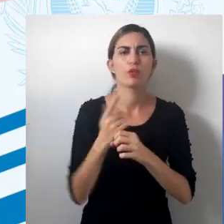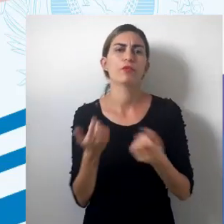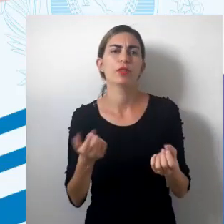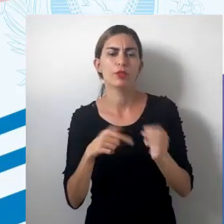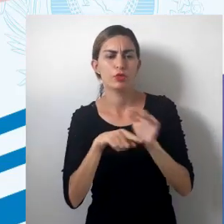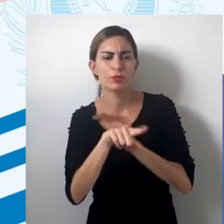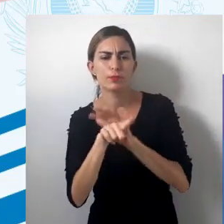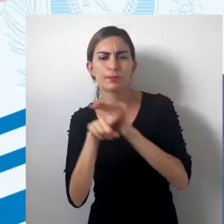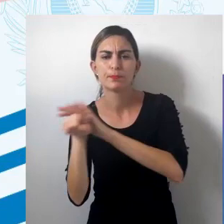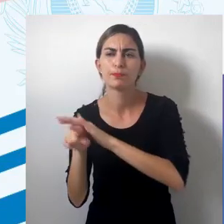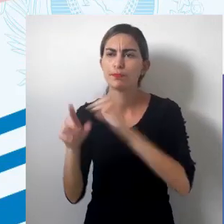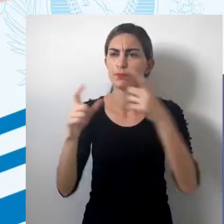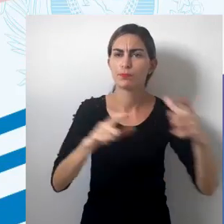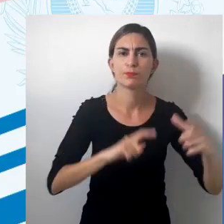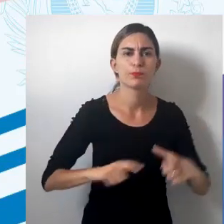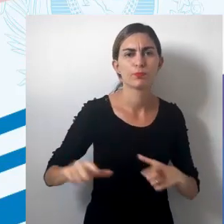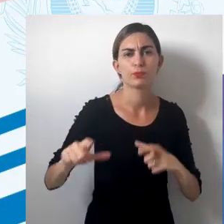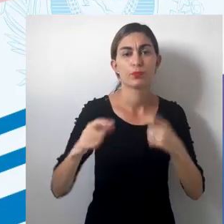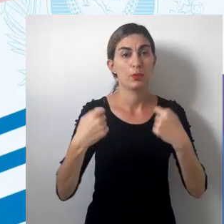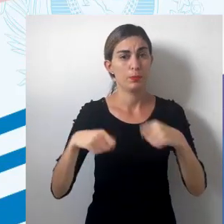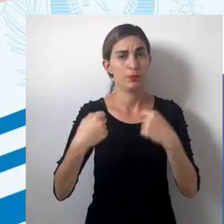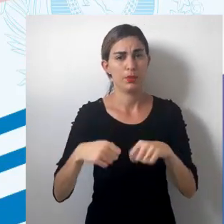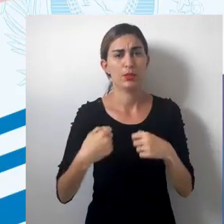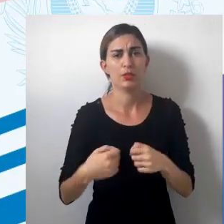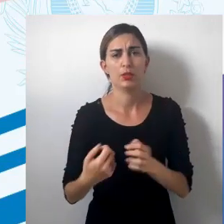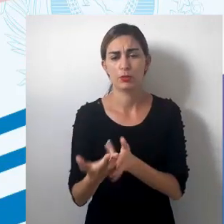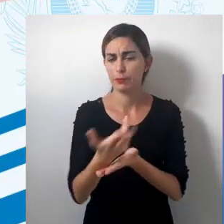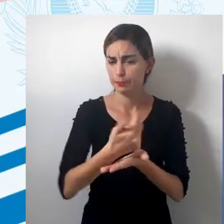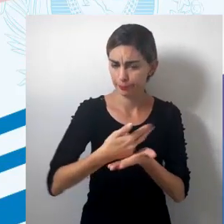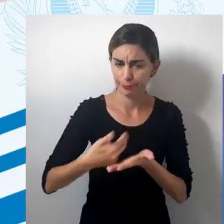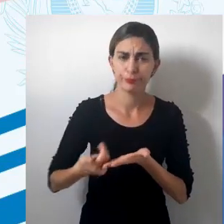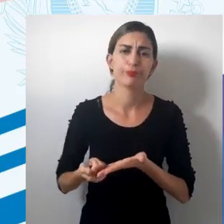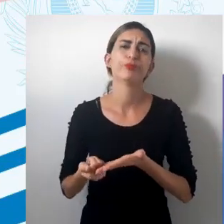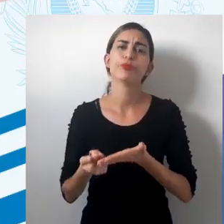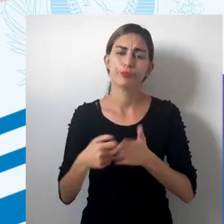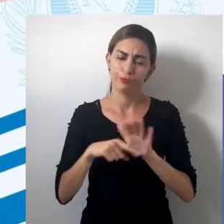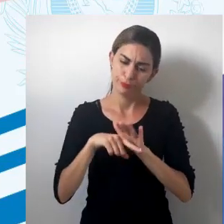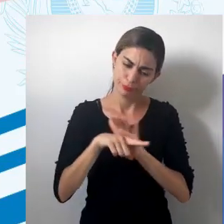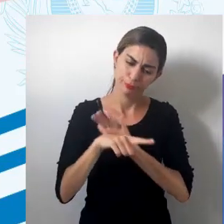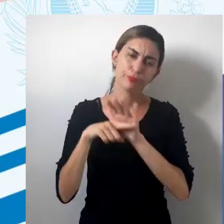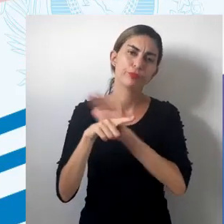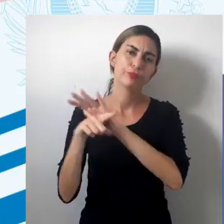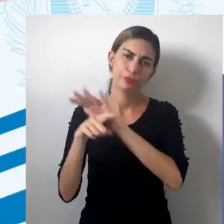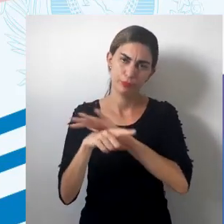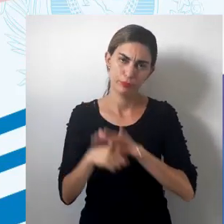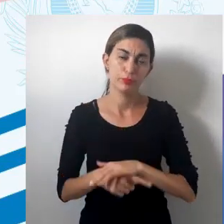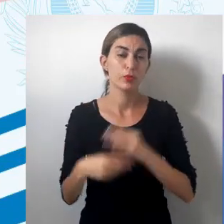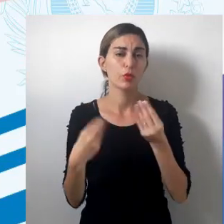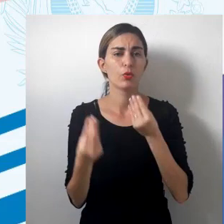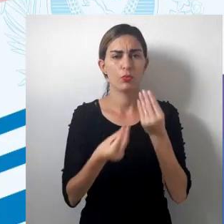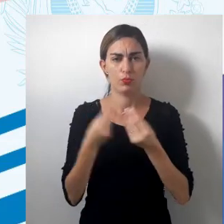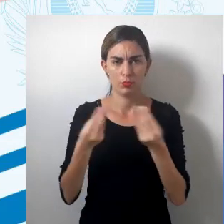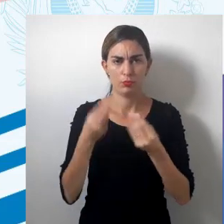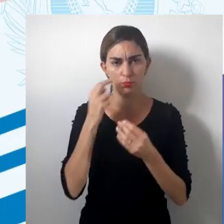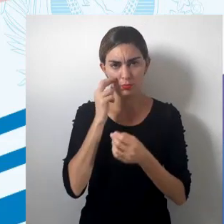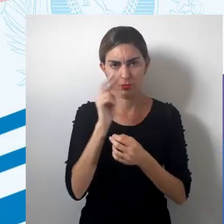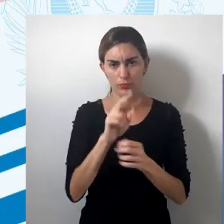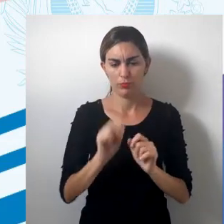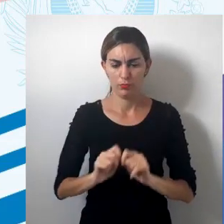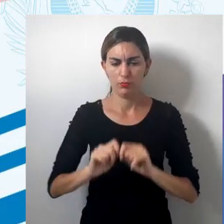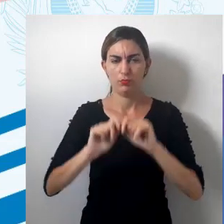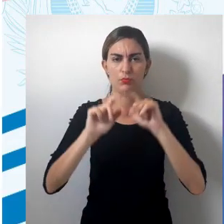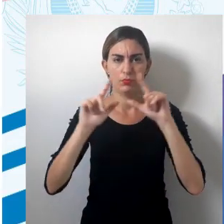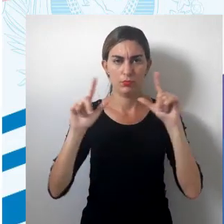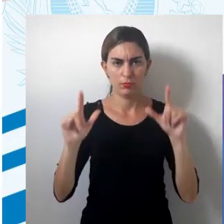analise o espaço, a gente precisa instrumentalizar para poder analisar o espaço. Então, conforme a gente vê aí